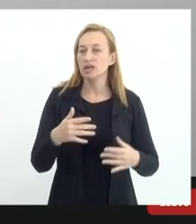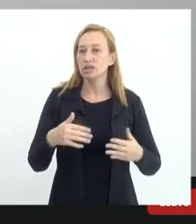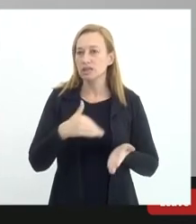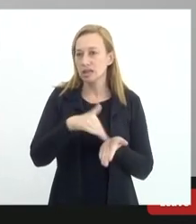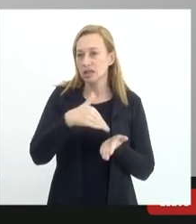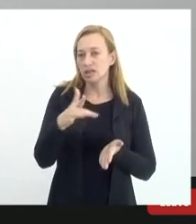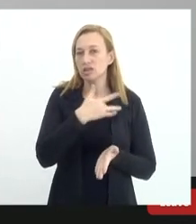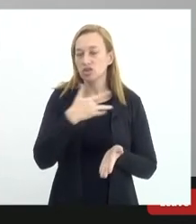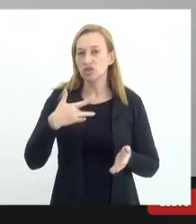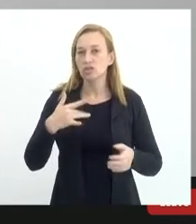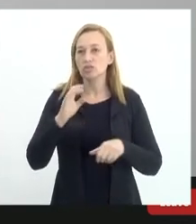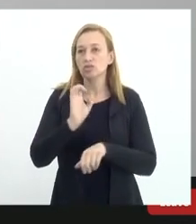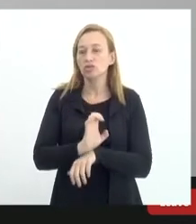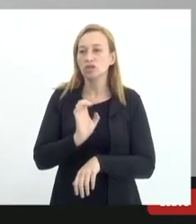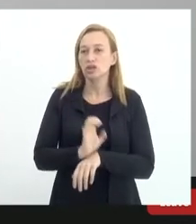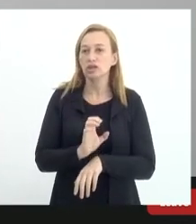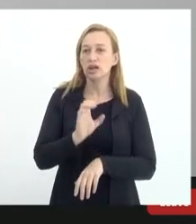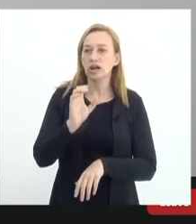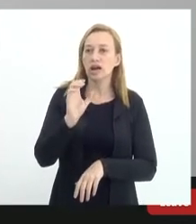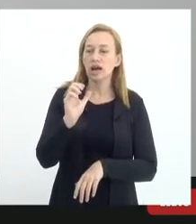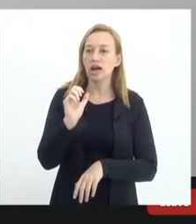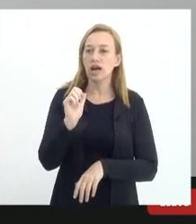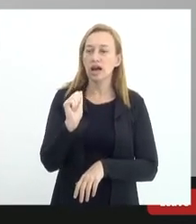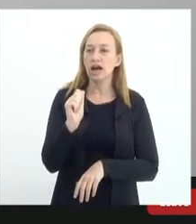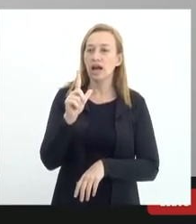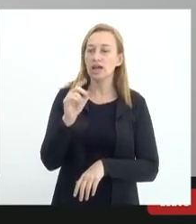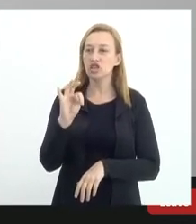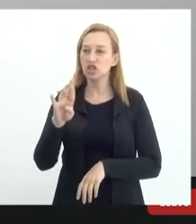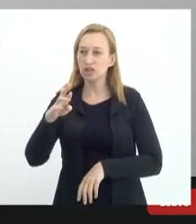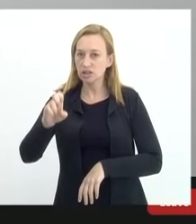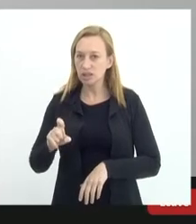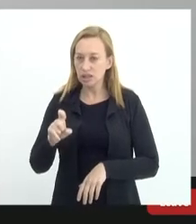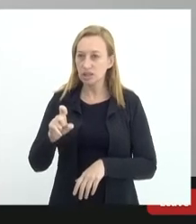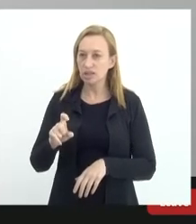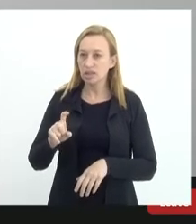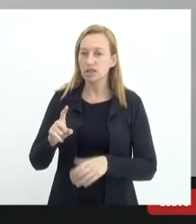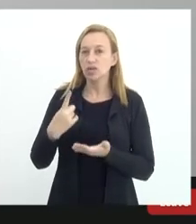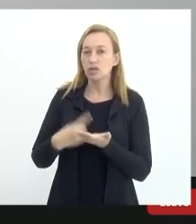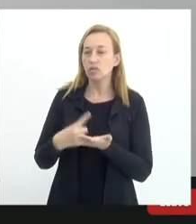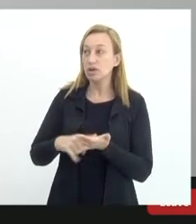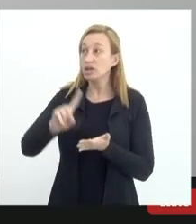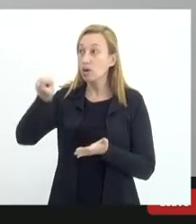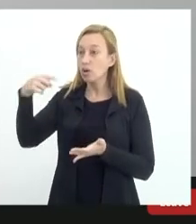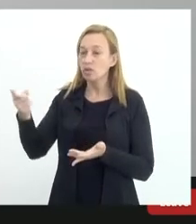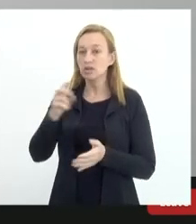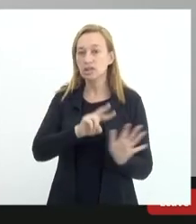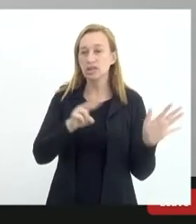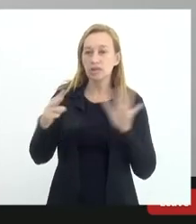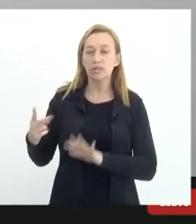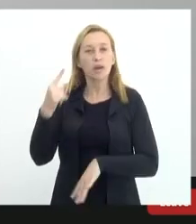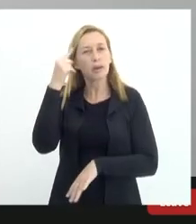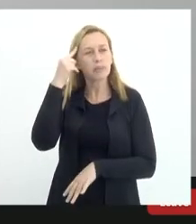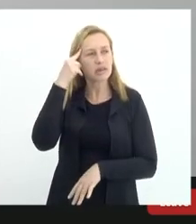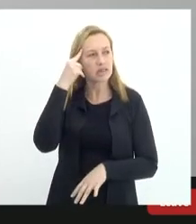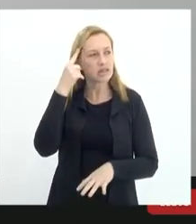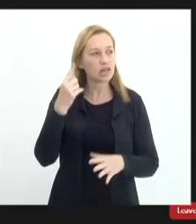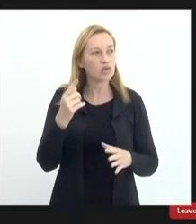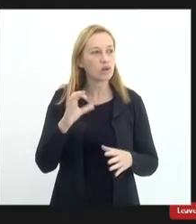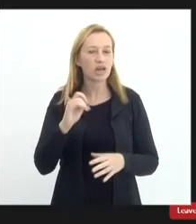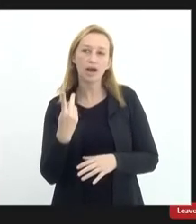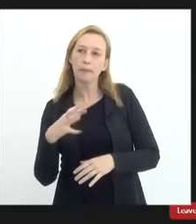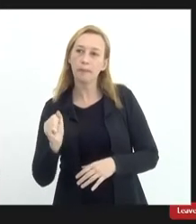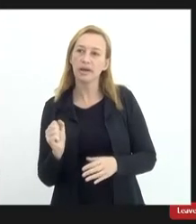do Estado Alexandre Vale que está aberta a nos receber na semana que vem para pensar em uma campanha